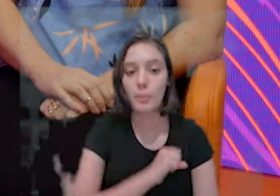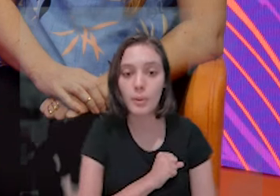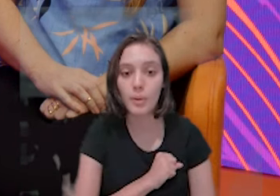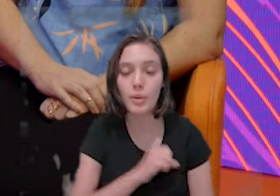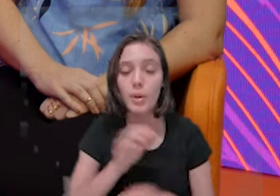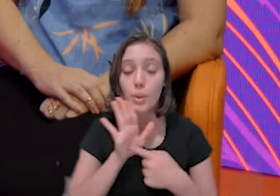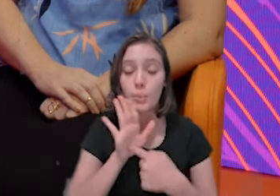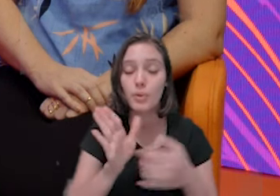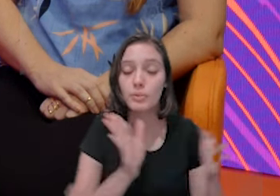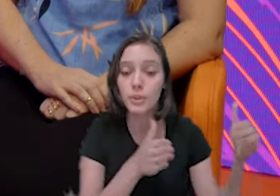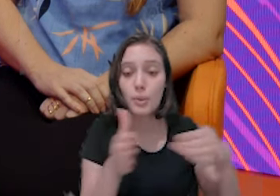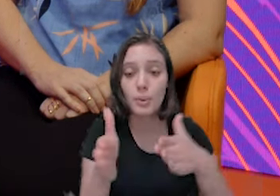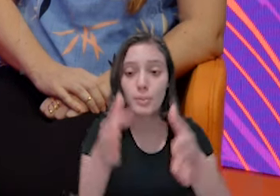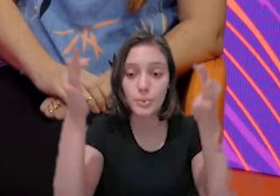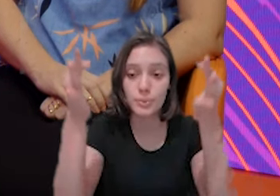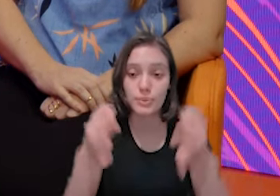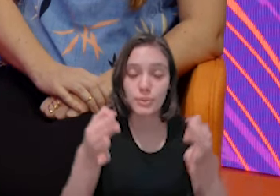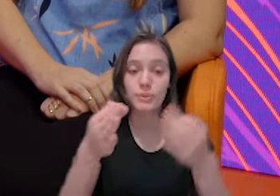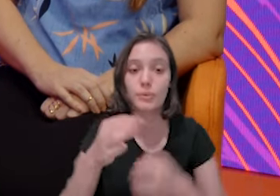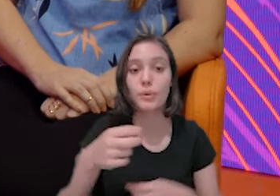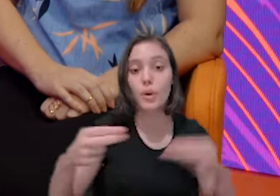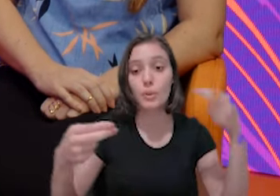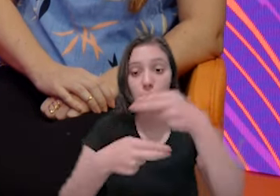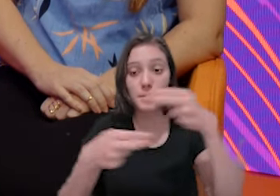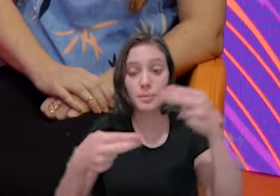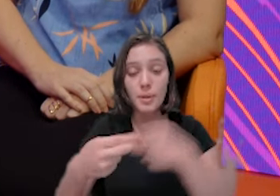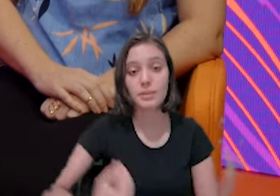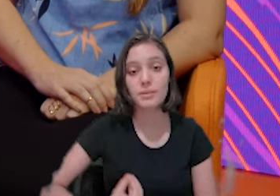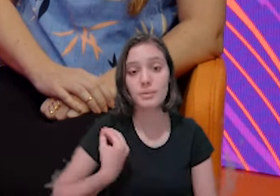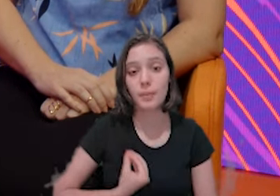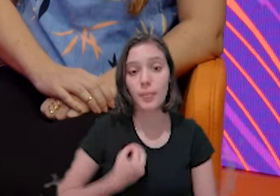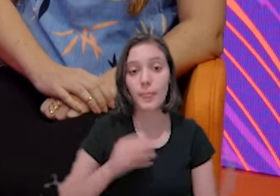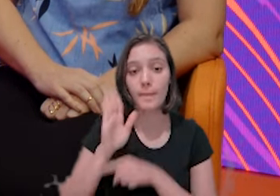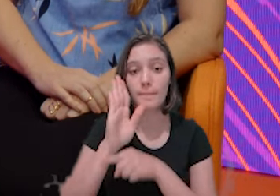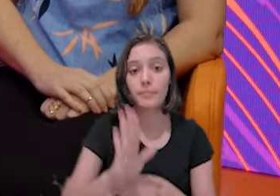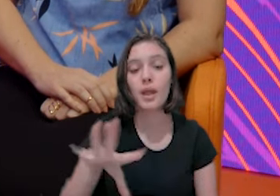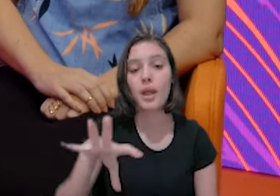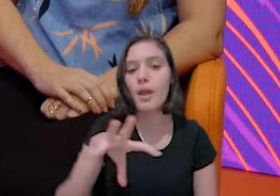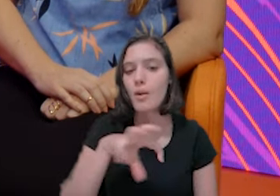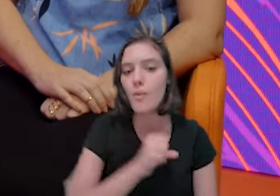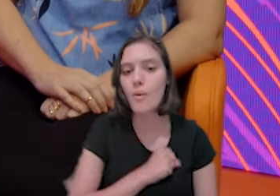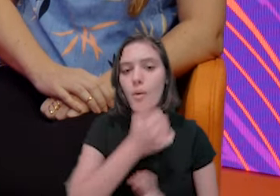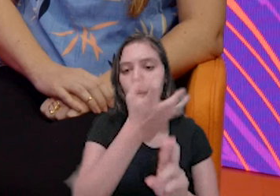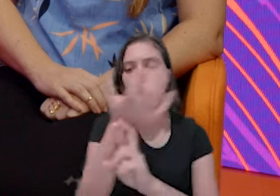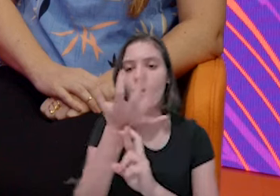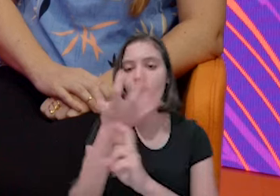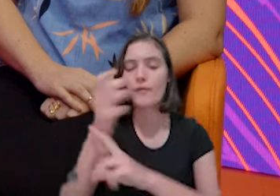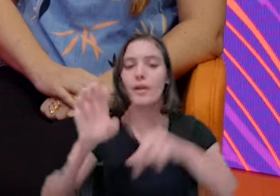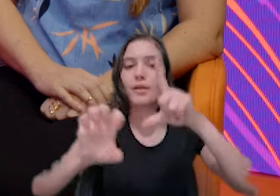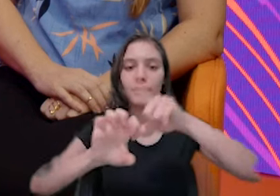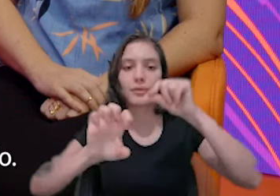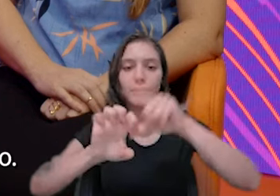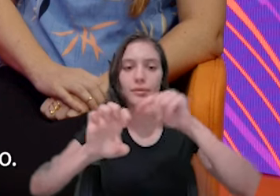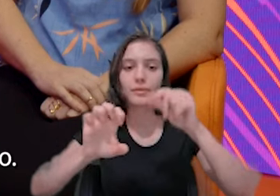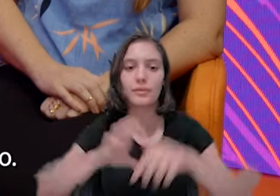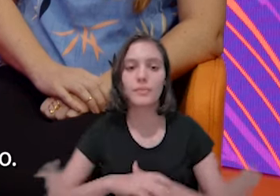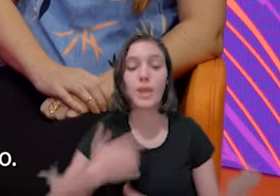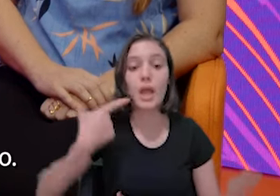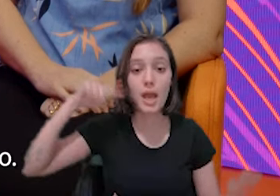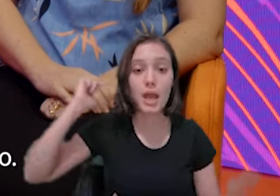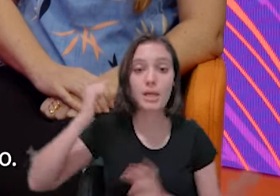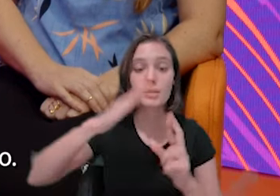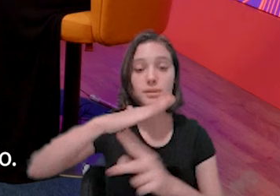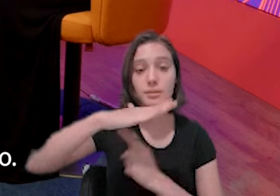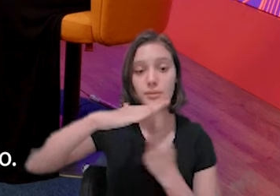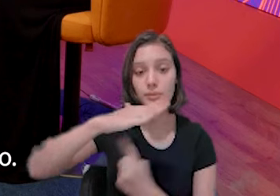a Feira do Empreendedorismo. Antes da pandemia, as duas primeiras eu fui lá. Que maravilhoso. E a gente